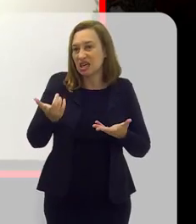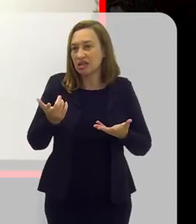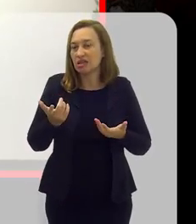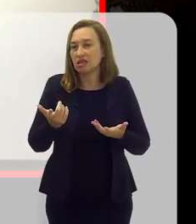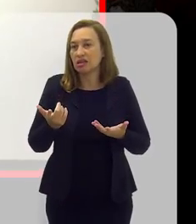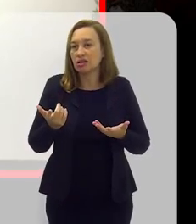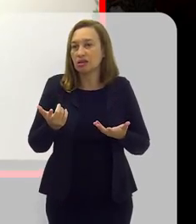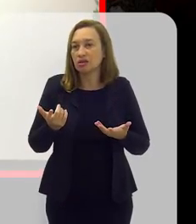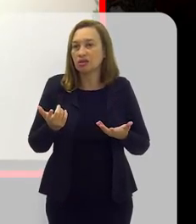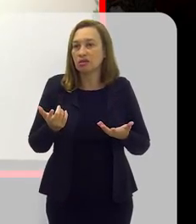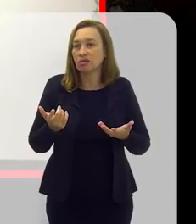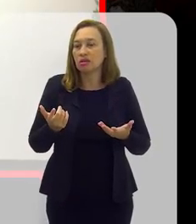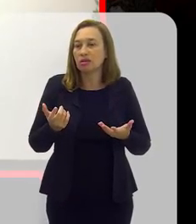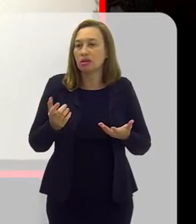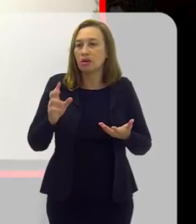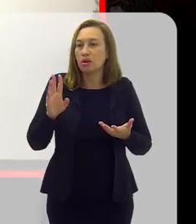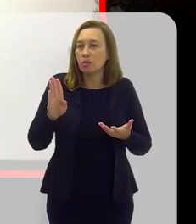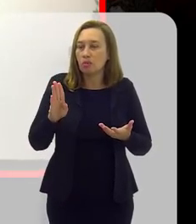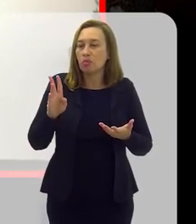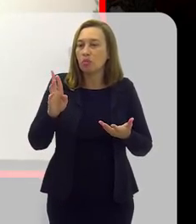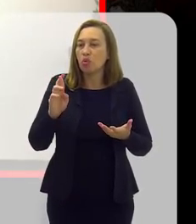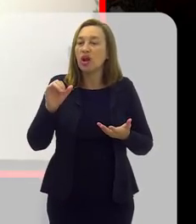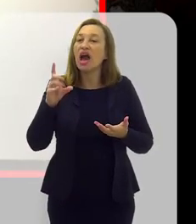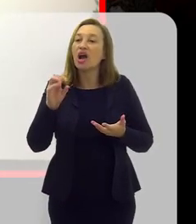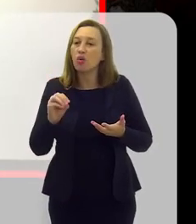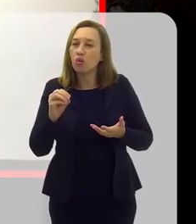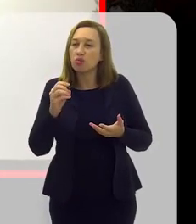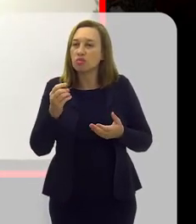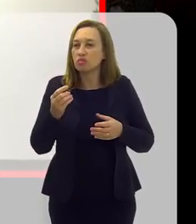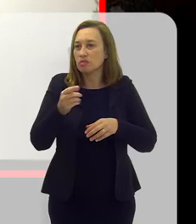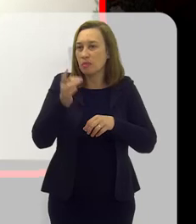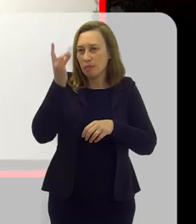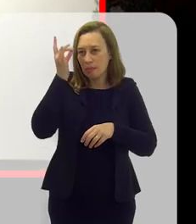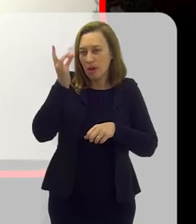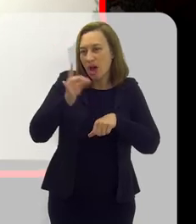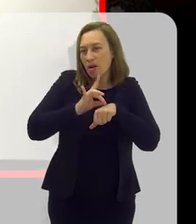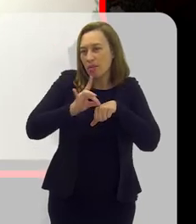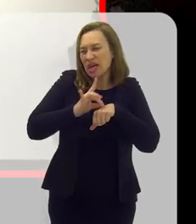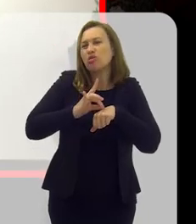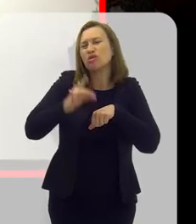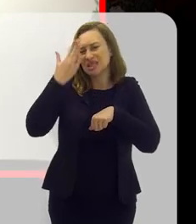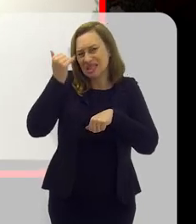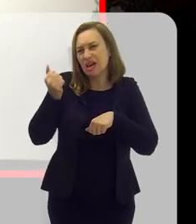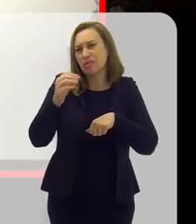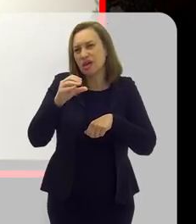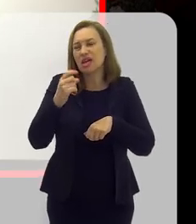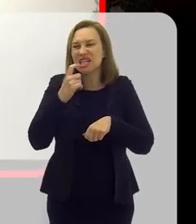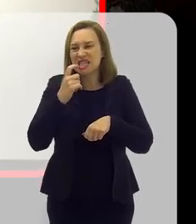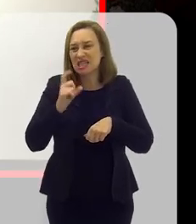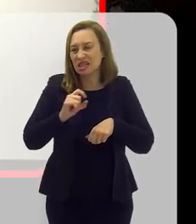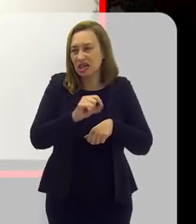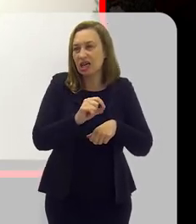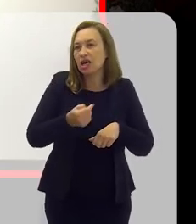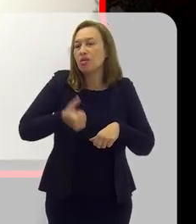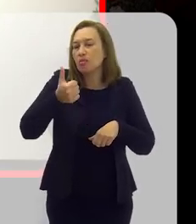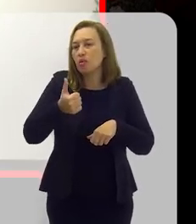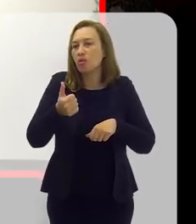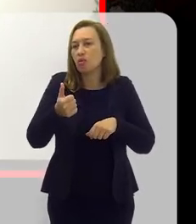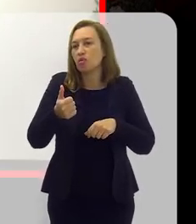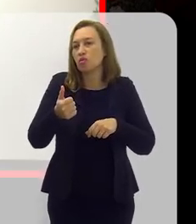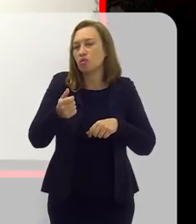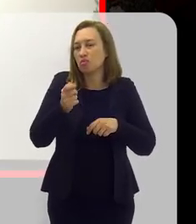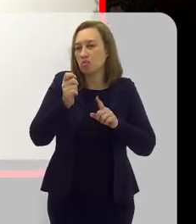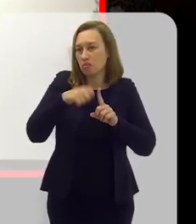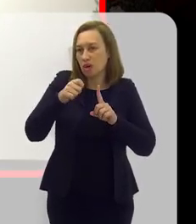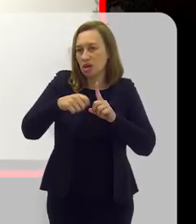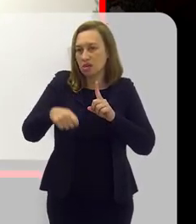De repente, vê aquele buraco preto, e aí todo mundo sabe que aquilo é uma cárie. Em poucos meses a gente pode